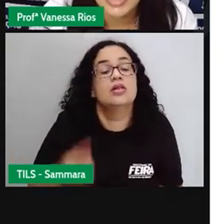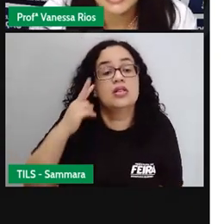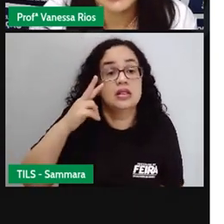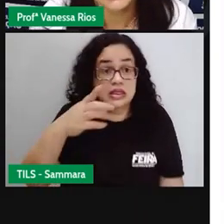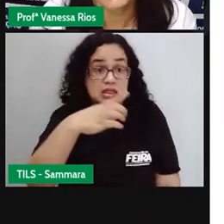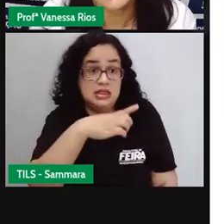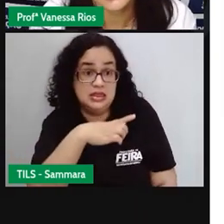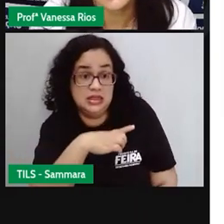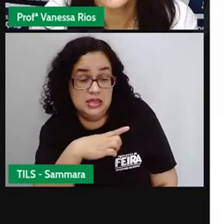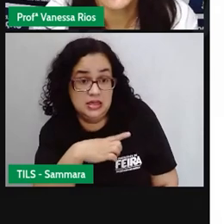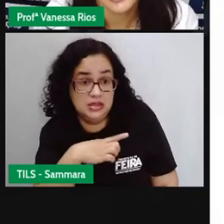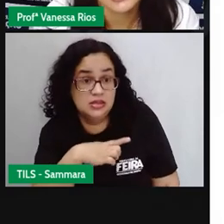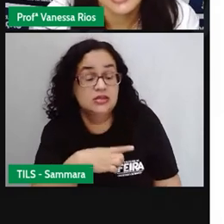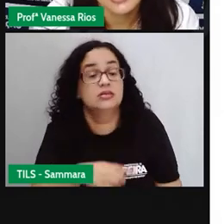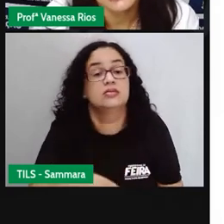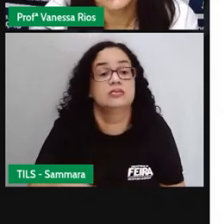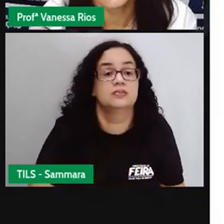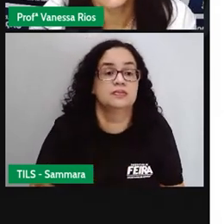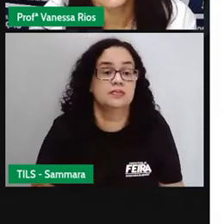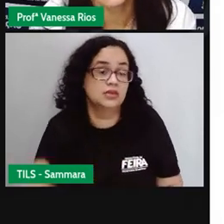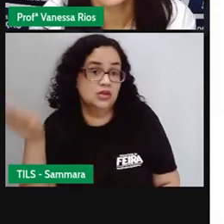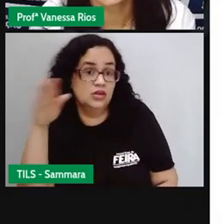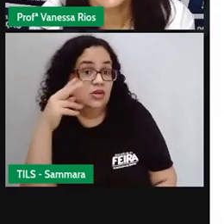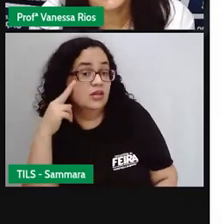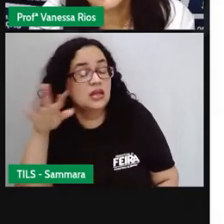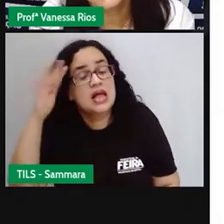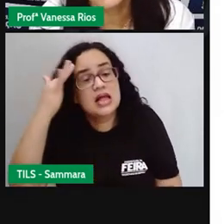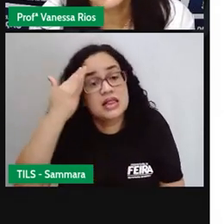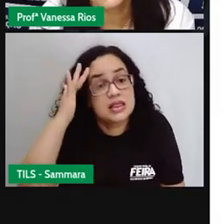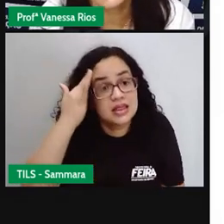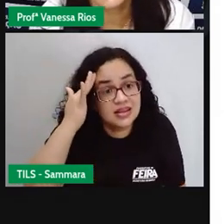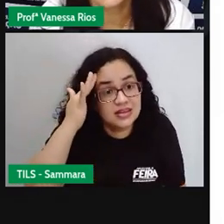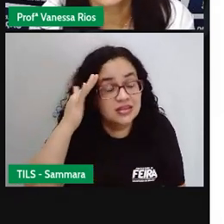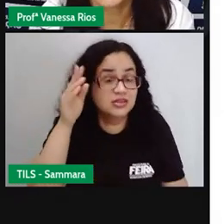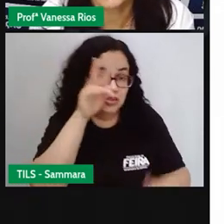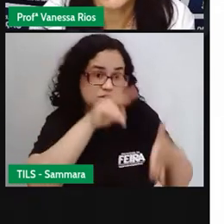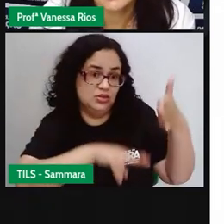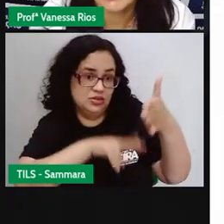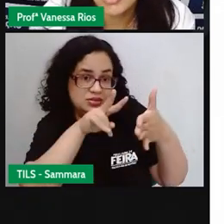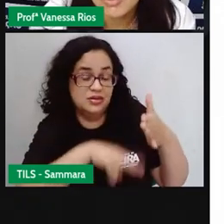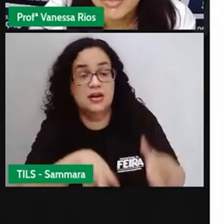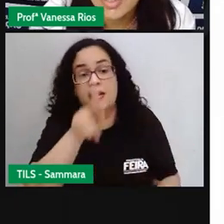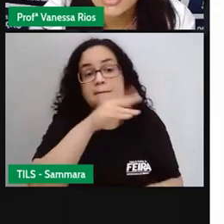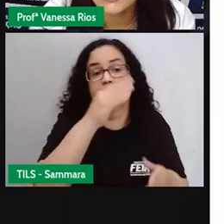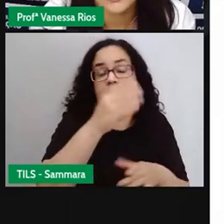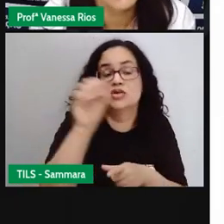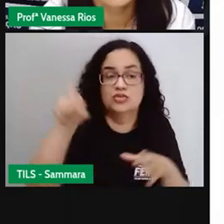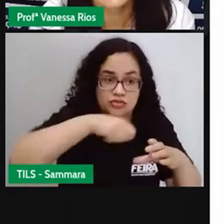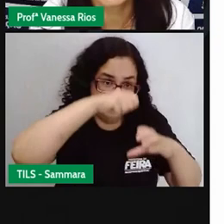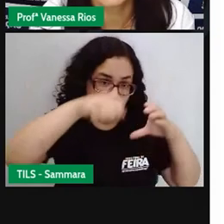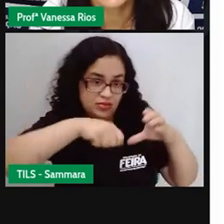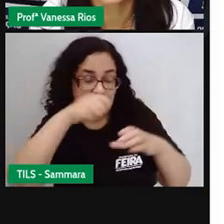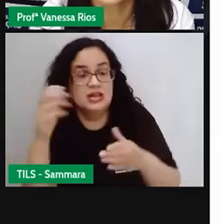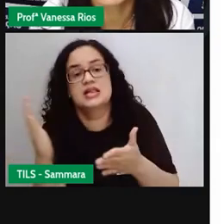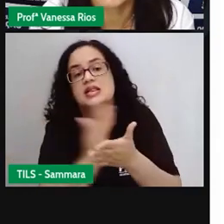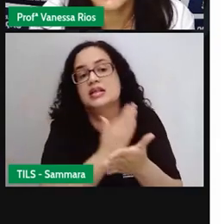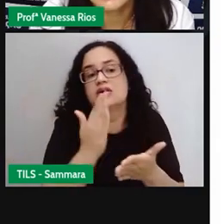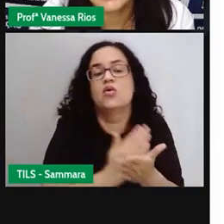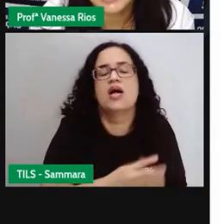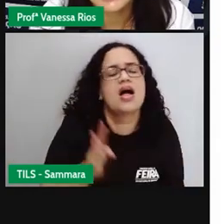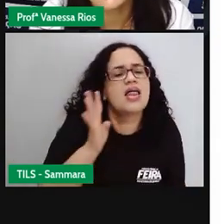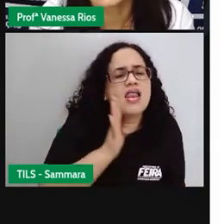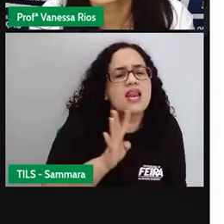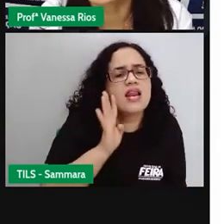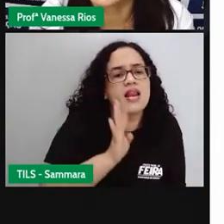explora, daquilo que você externa, do que você entendeu e do que você leu. Então, a produção de um vídeo sobre um livro é algo, assim,